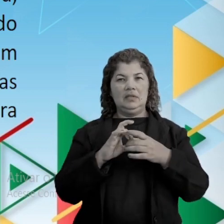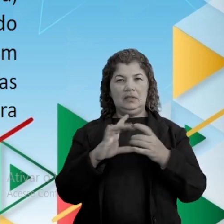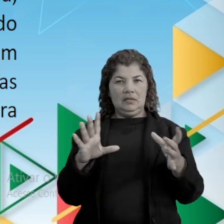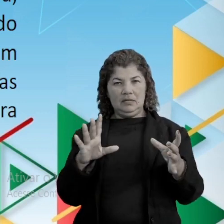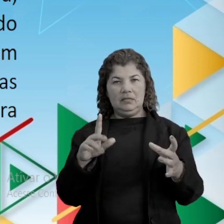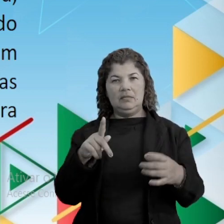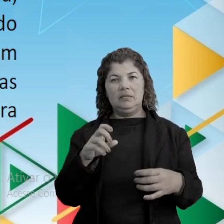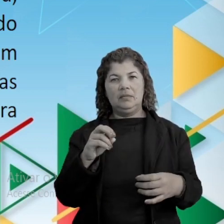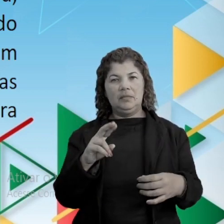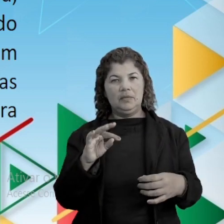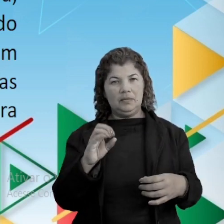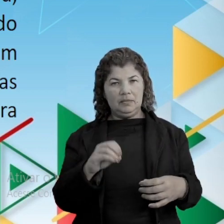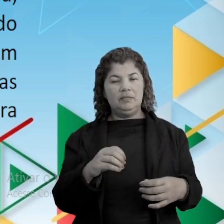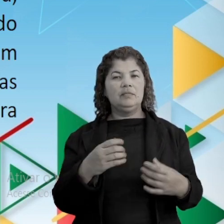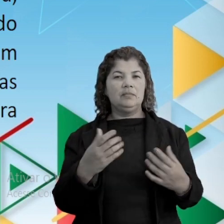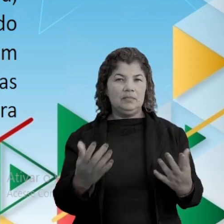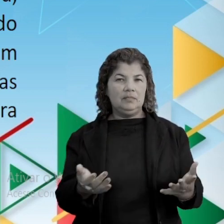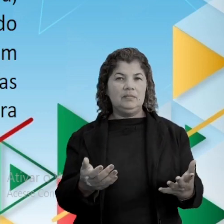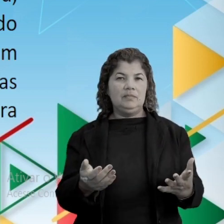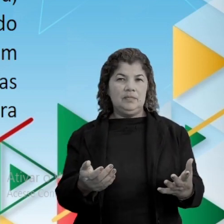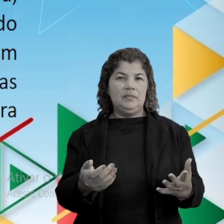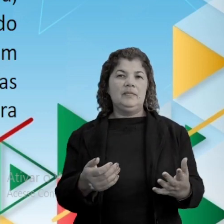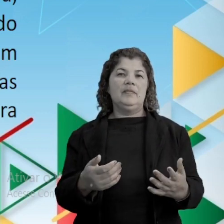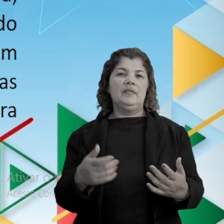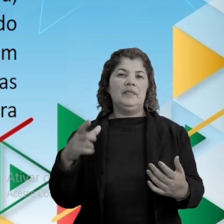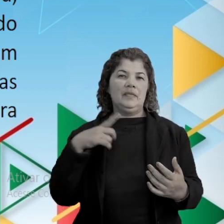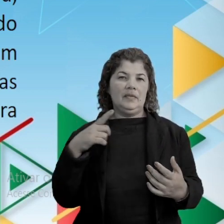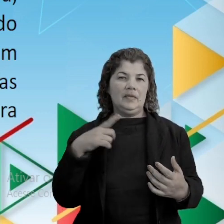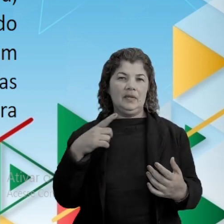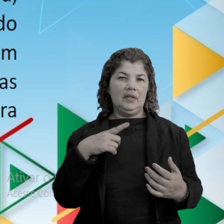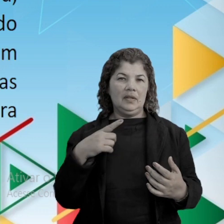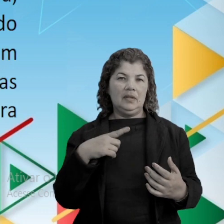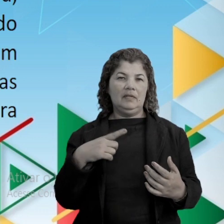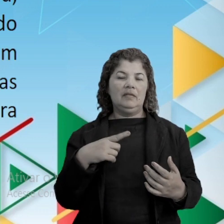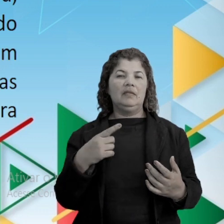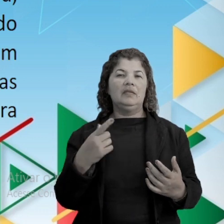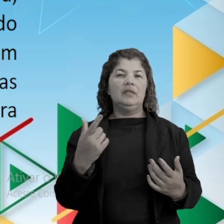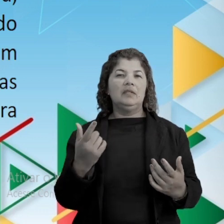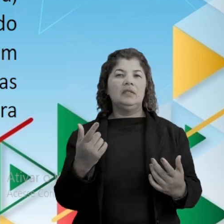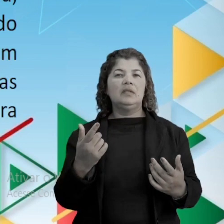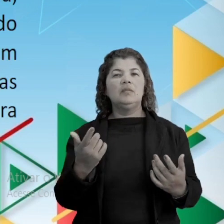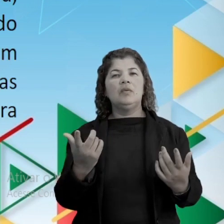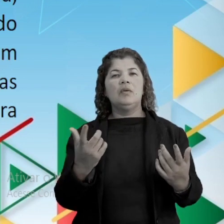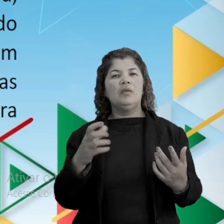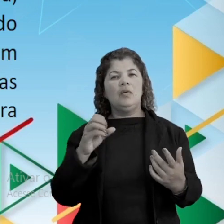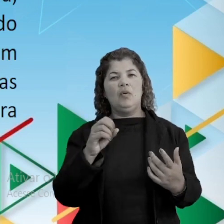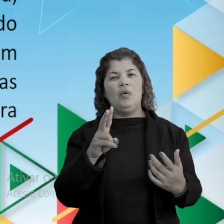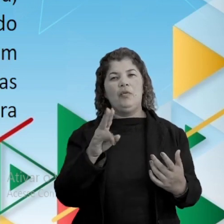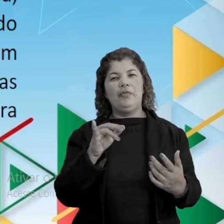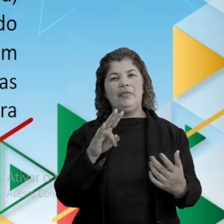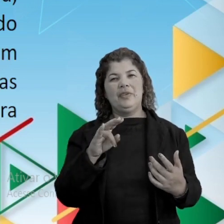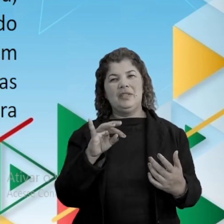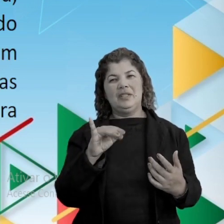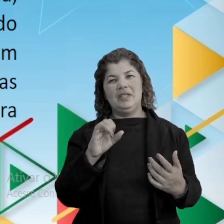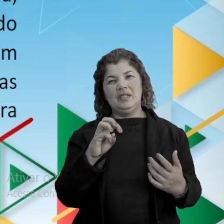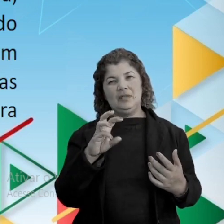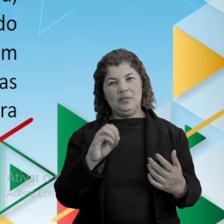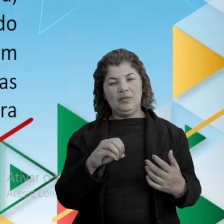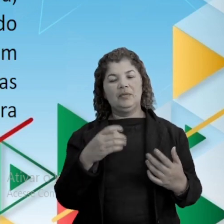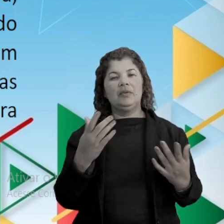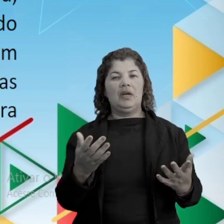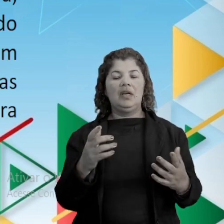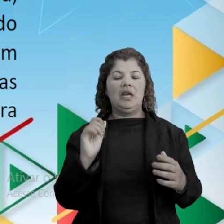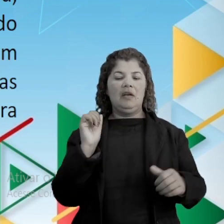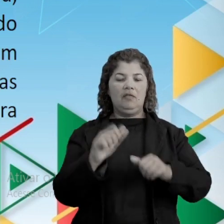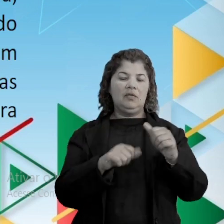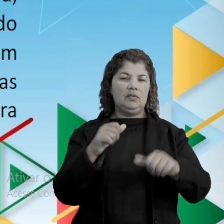vitimismo. Vintismo. Ou vintismo, não vitimismo, é vintismo. Então, os revolucionários portugueses